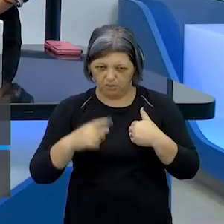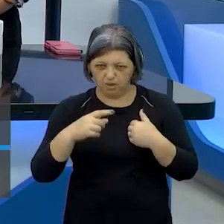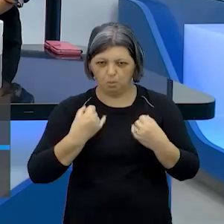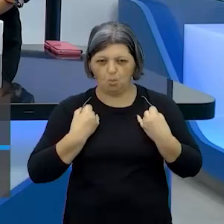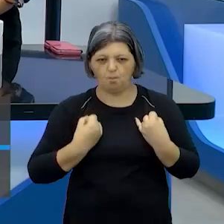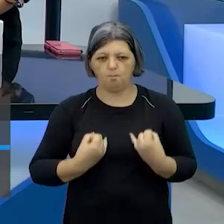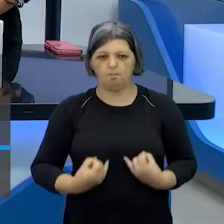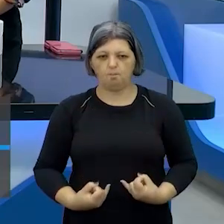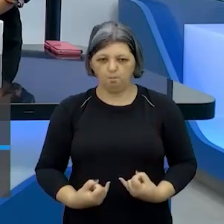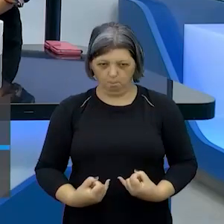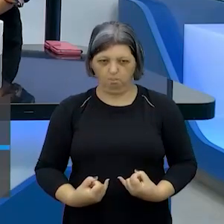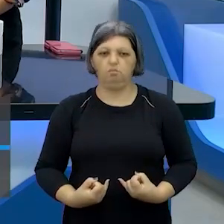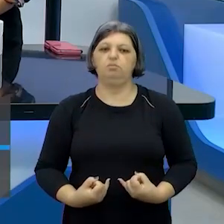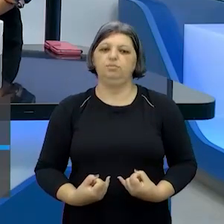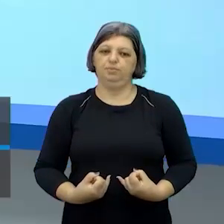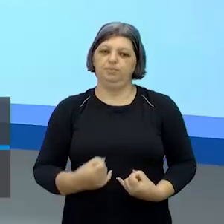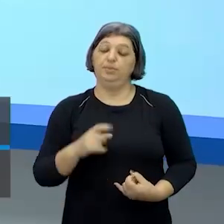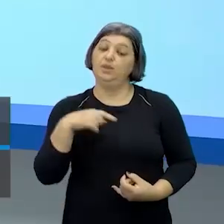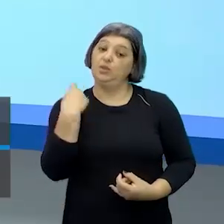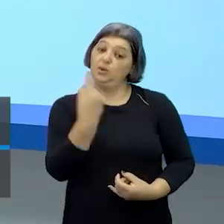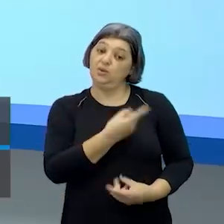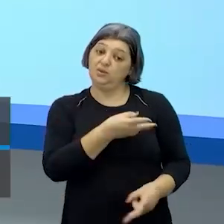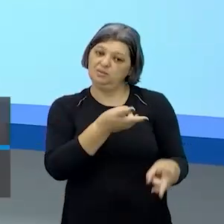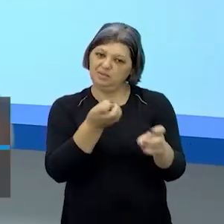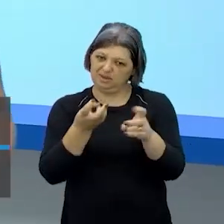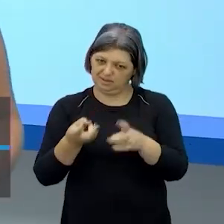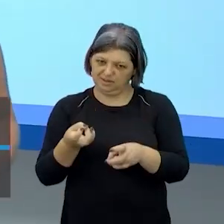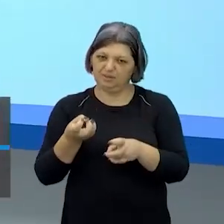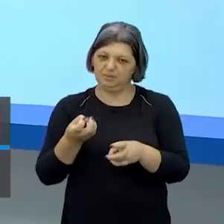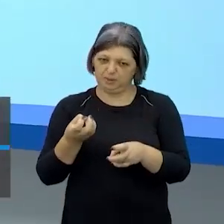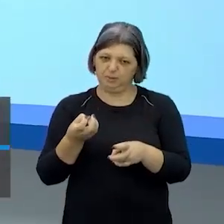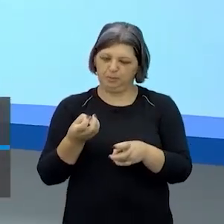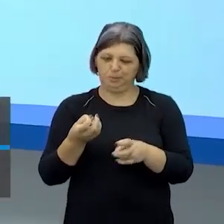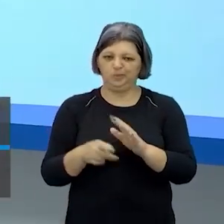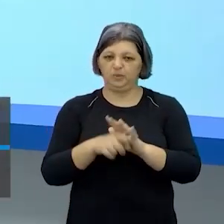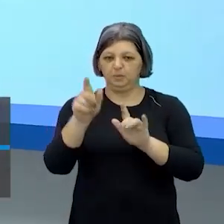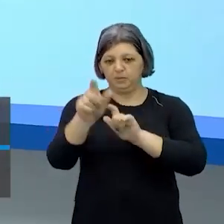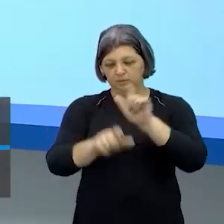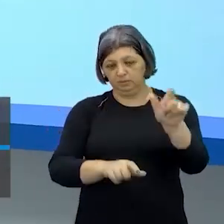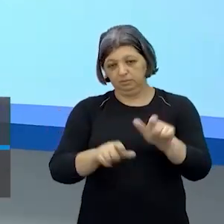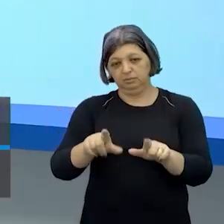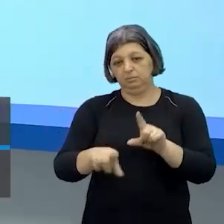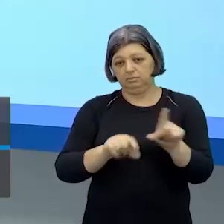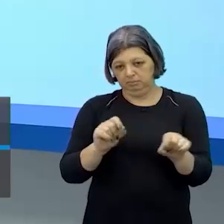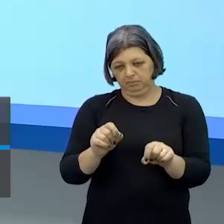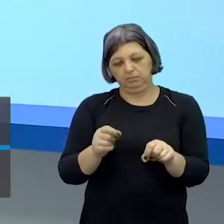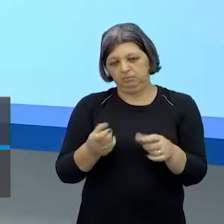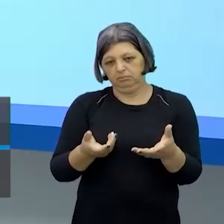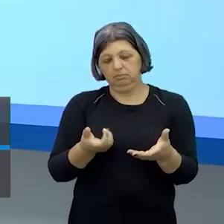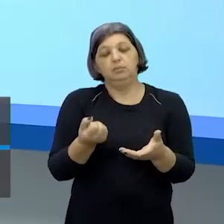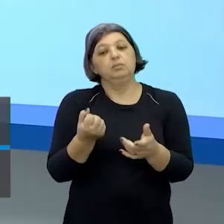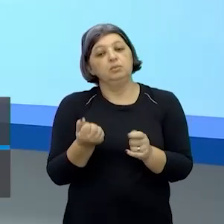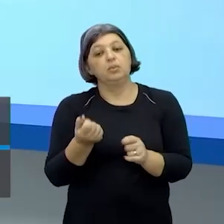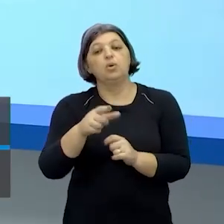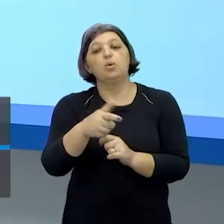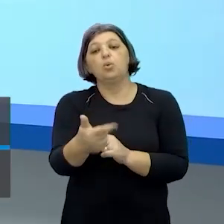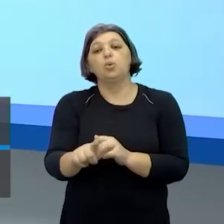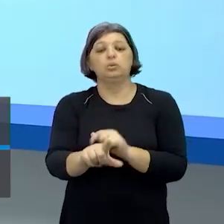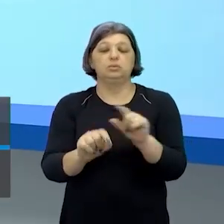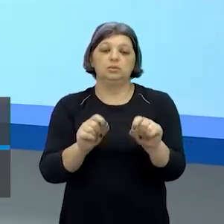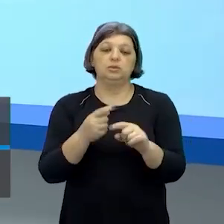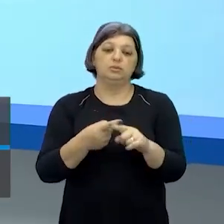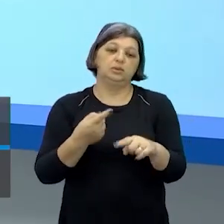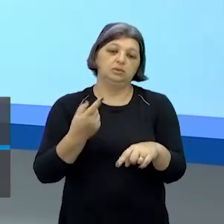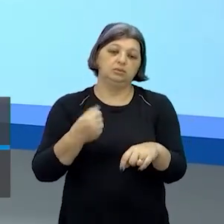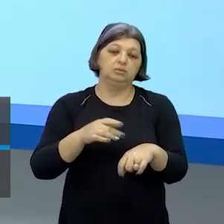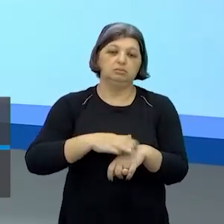vi assim é a gente que tá vendo assim com o personagem que a gente escolheu mas você vai escolher outro personagem e porque que tem que fazer isso porque